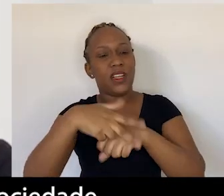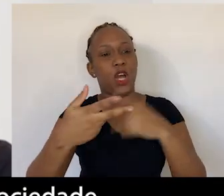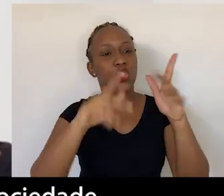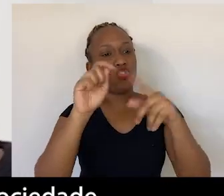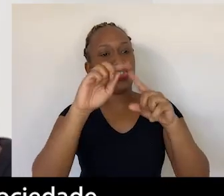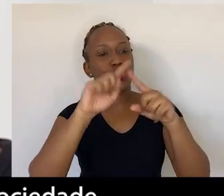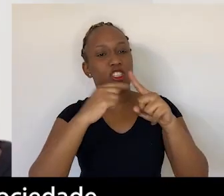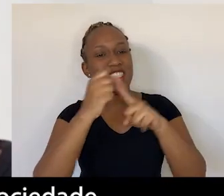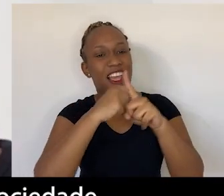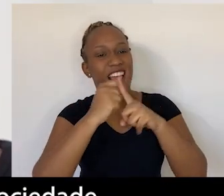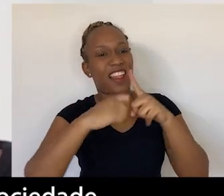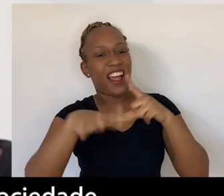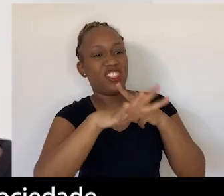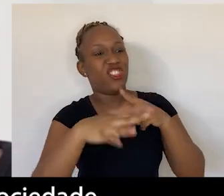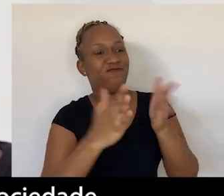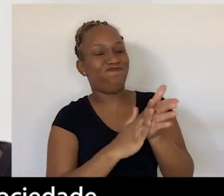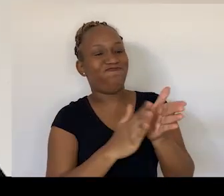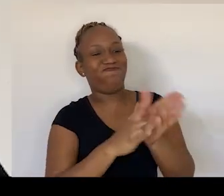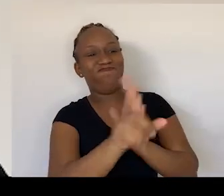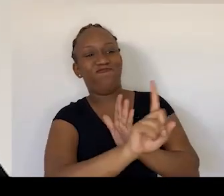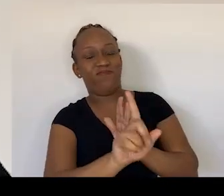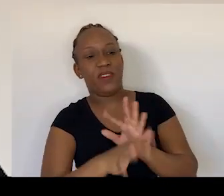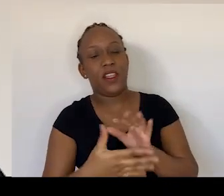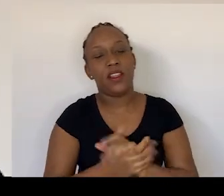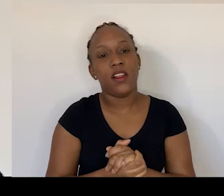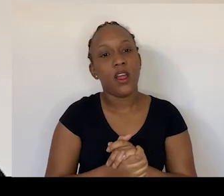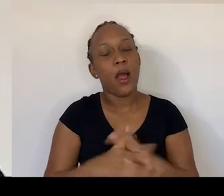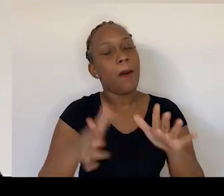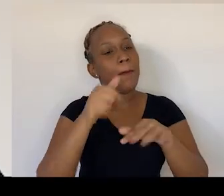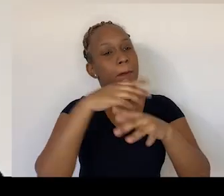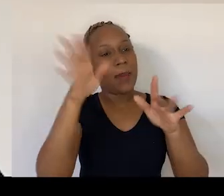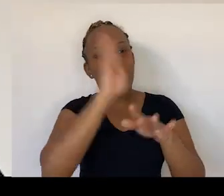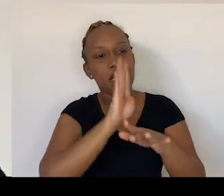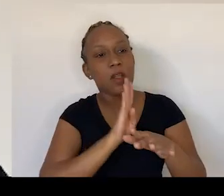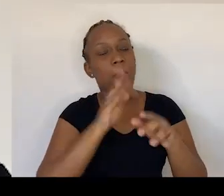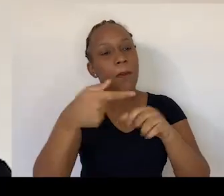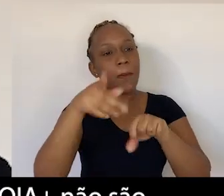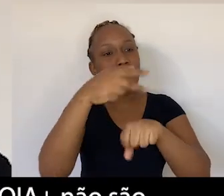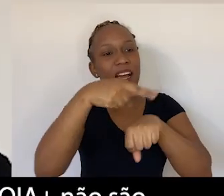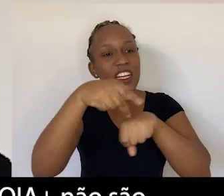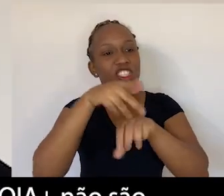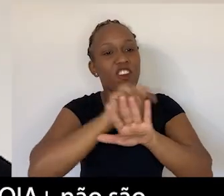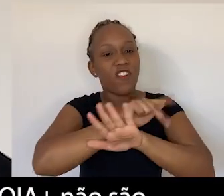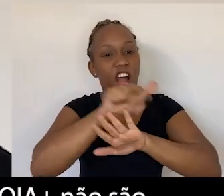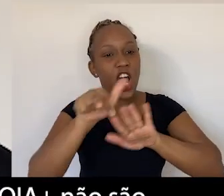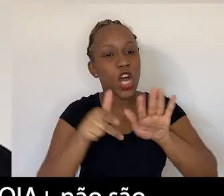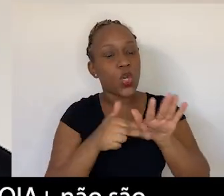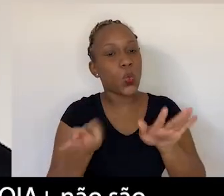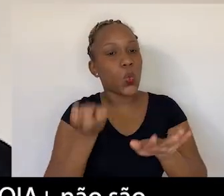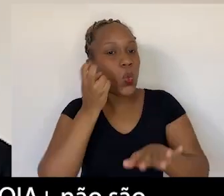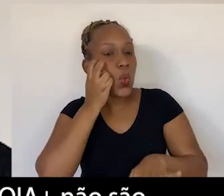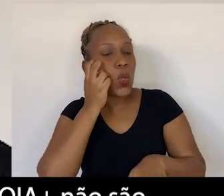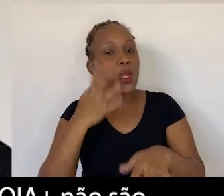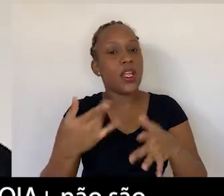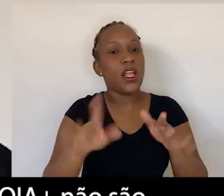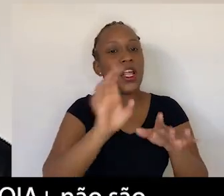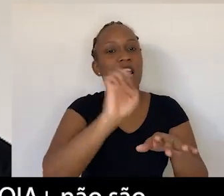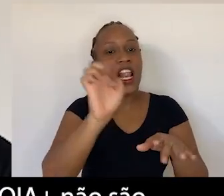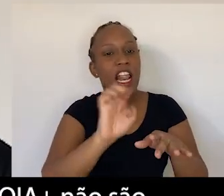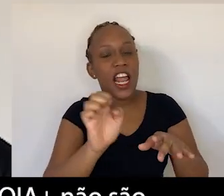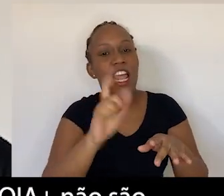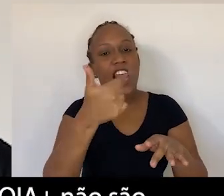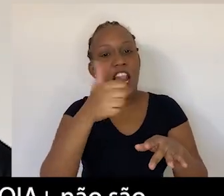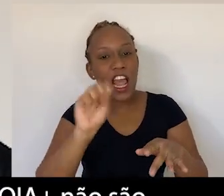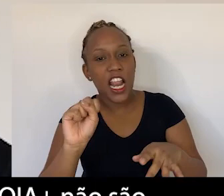menos prestigiadas na sociedade. O Brasil é um país de muitas culturas, mas homens e mulheres negras, indígenas e